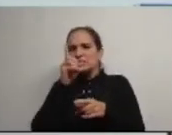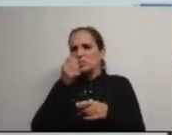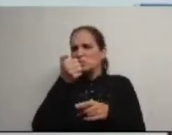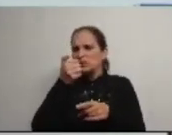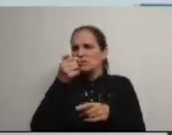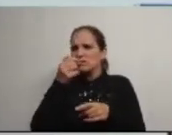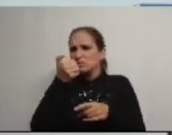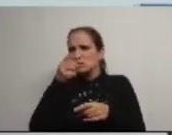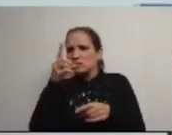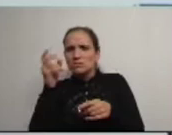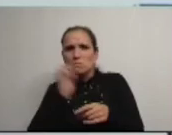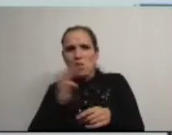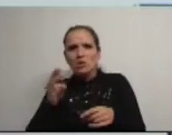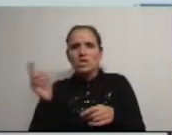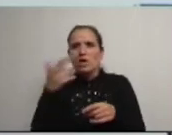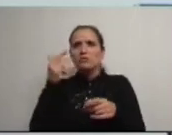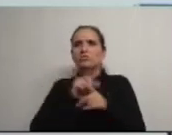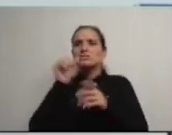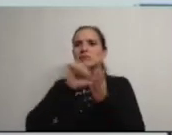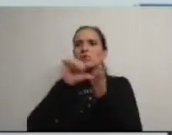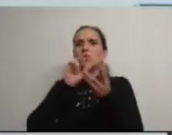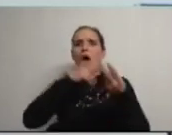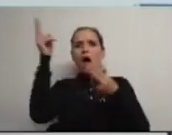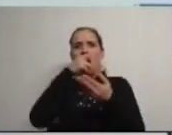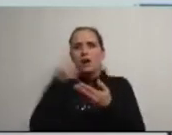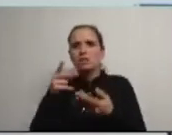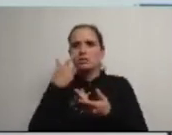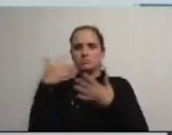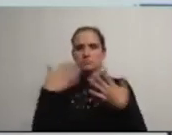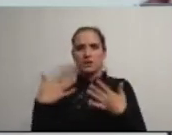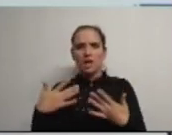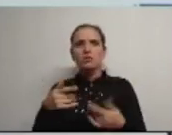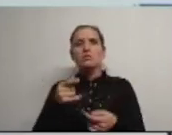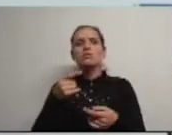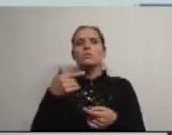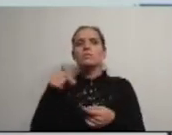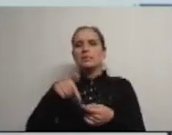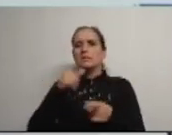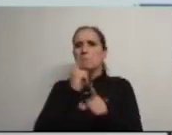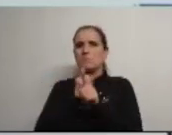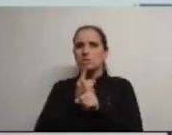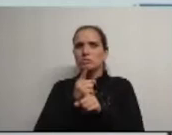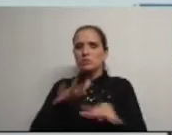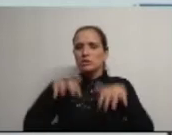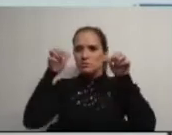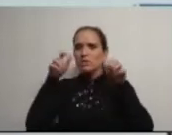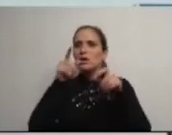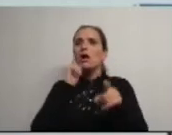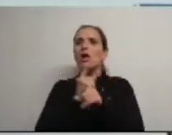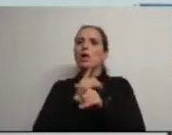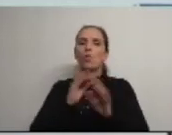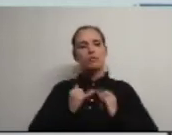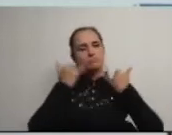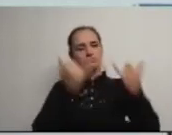euros numa altura destas num centro de artes e espetáculos cuja sustentabilidade o seu Presidente da Câmara aqui mesmo nesta Assembleia empurra para quem o suceder